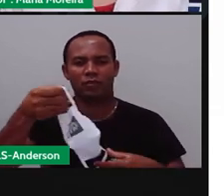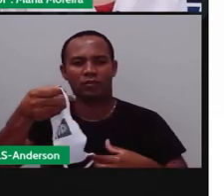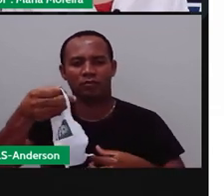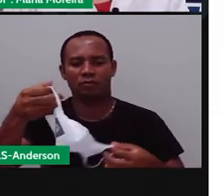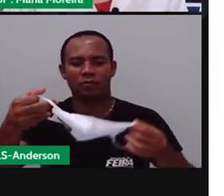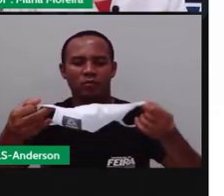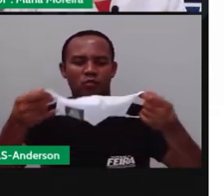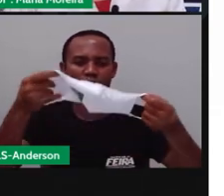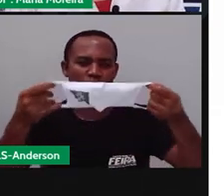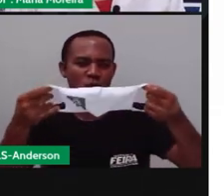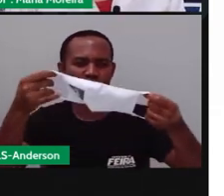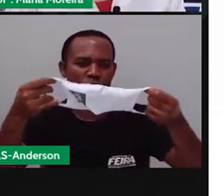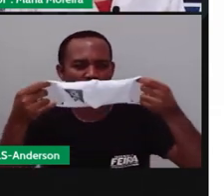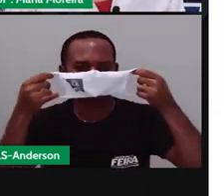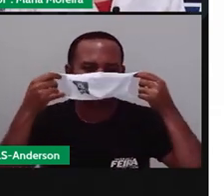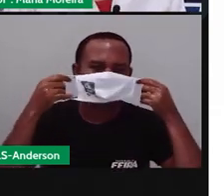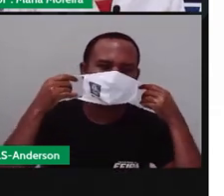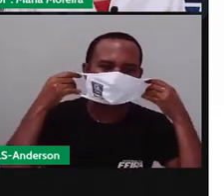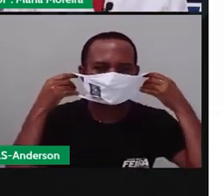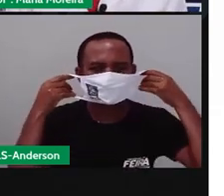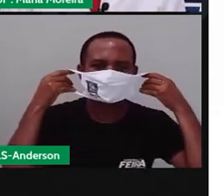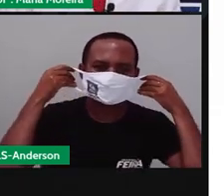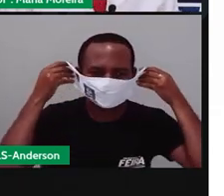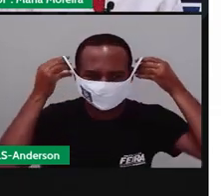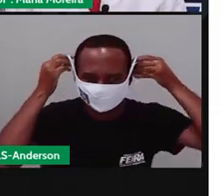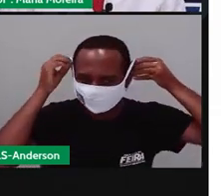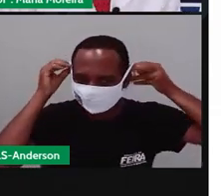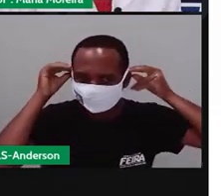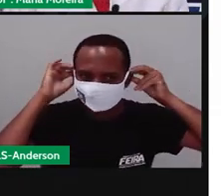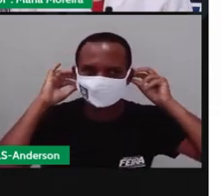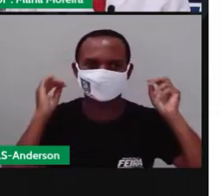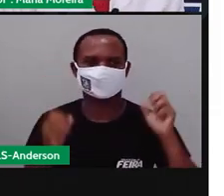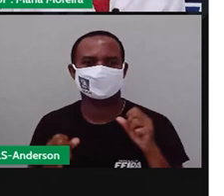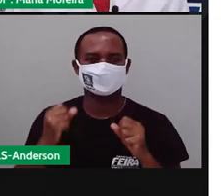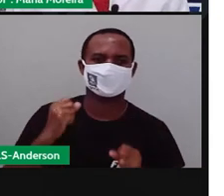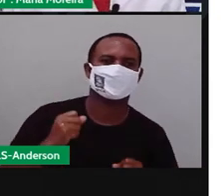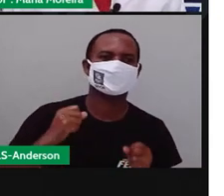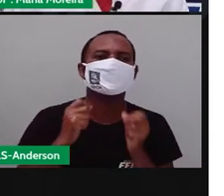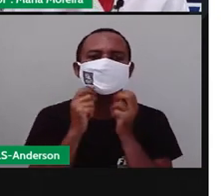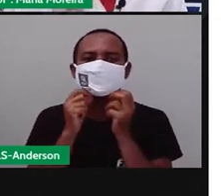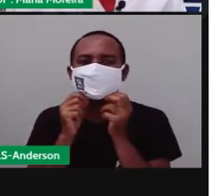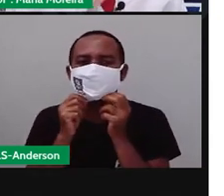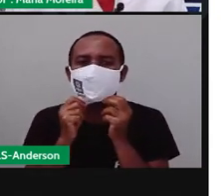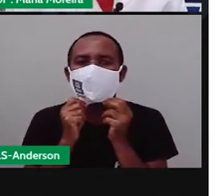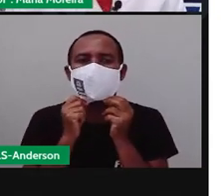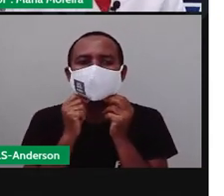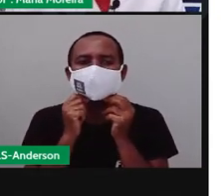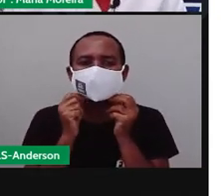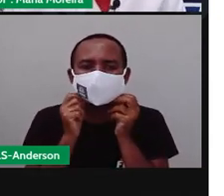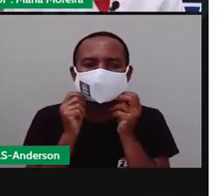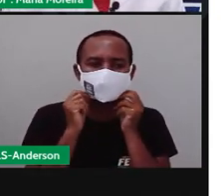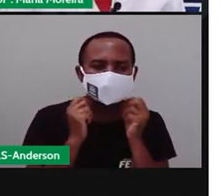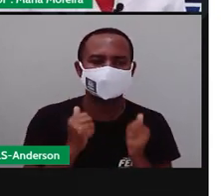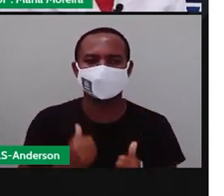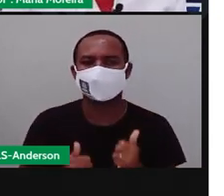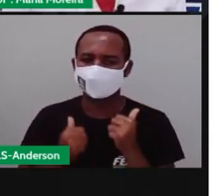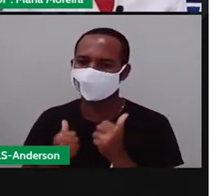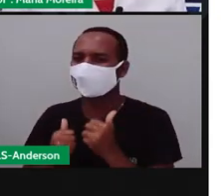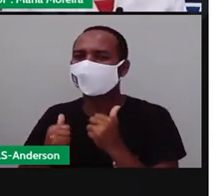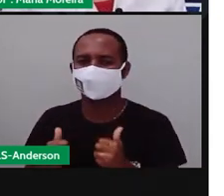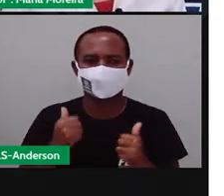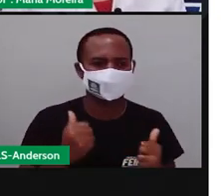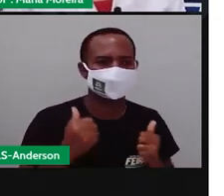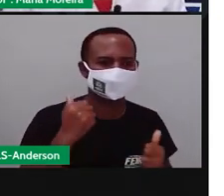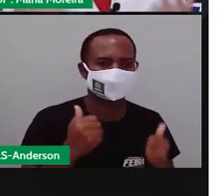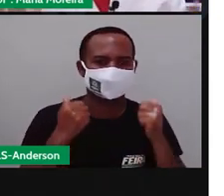aí nessa noite de São João, né, é São João, é São João. Nada, né, de estarem brincando